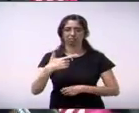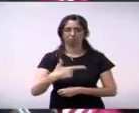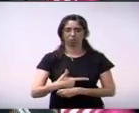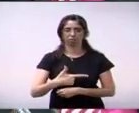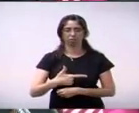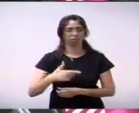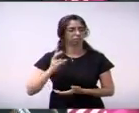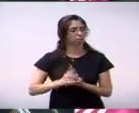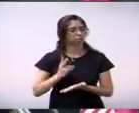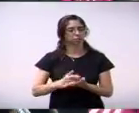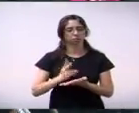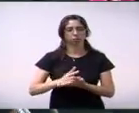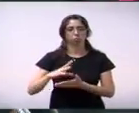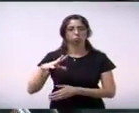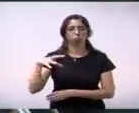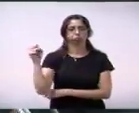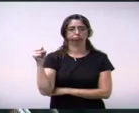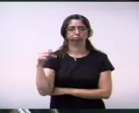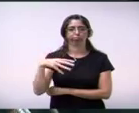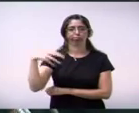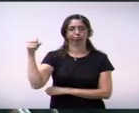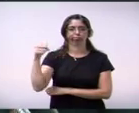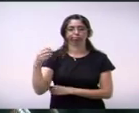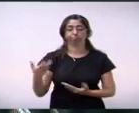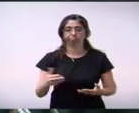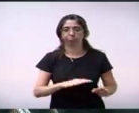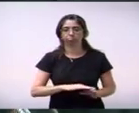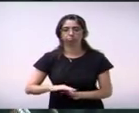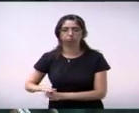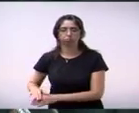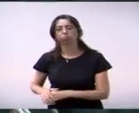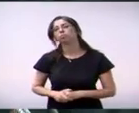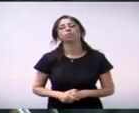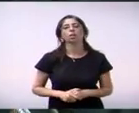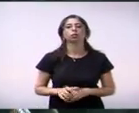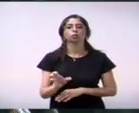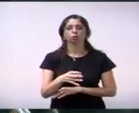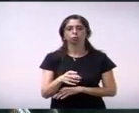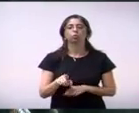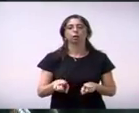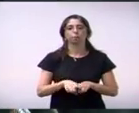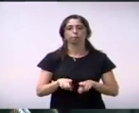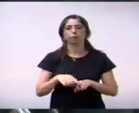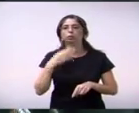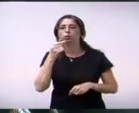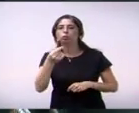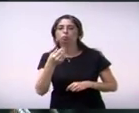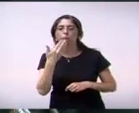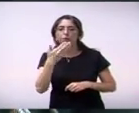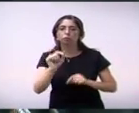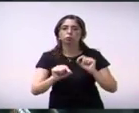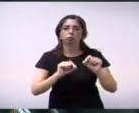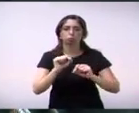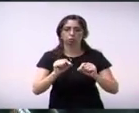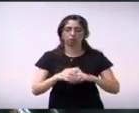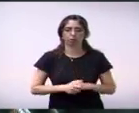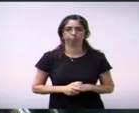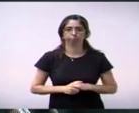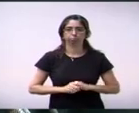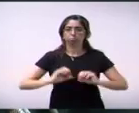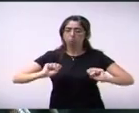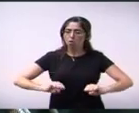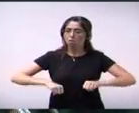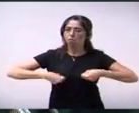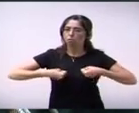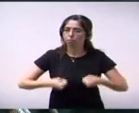Tigo Ida Paz requer ao Executivo criação de uma força-tarefa para atendimento das indicações